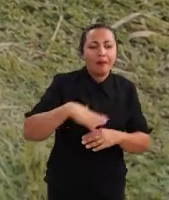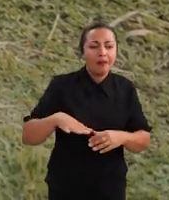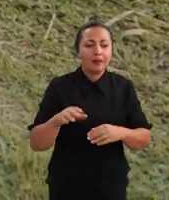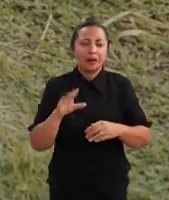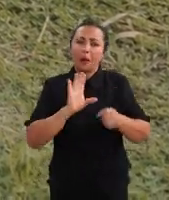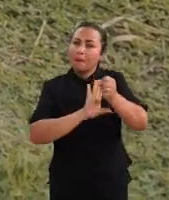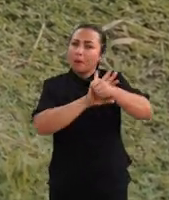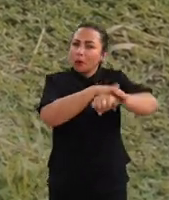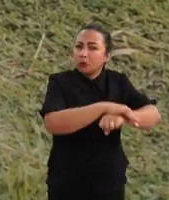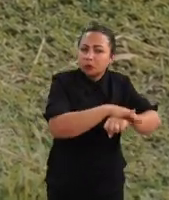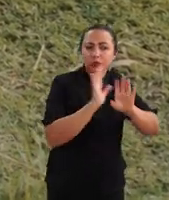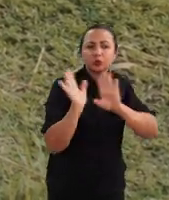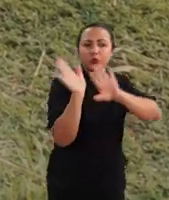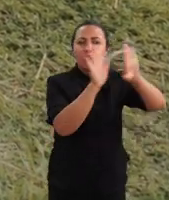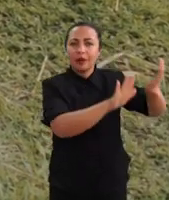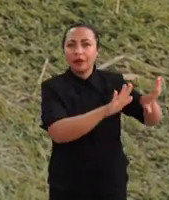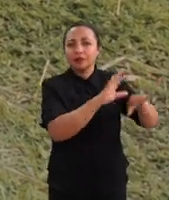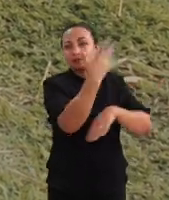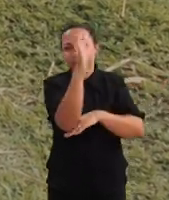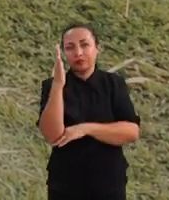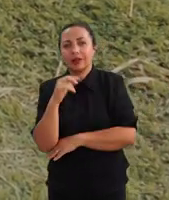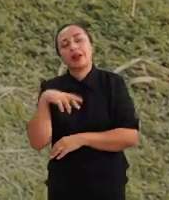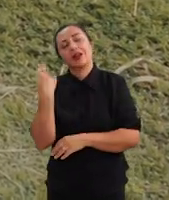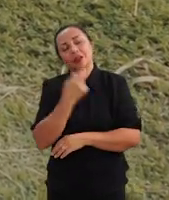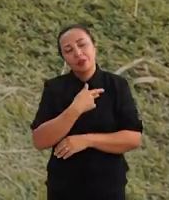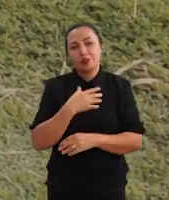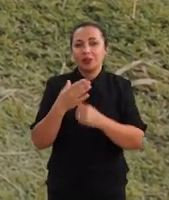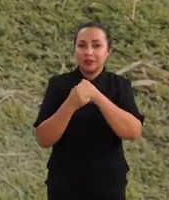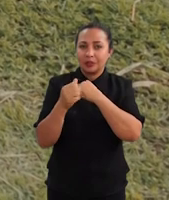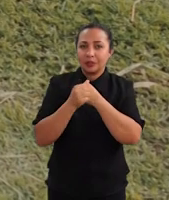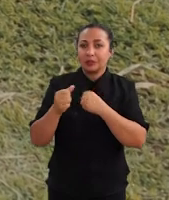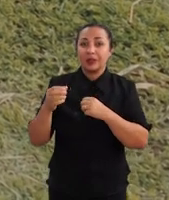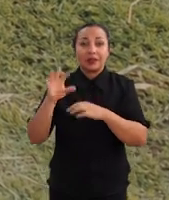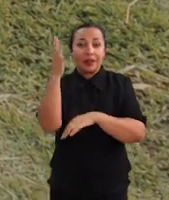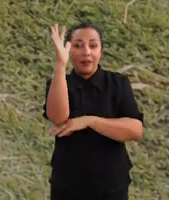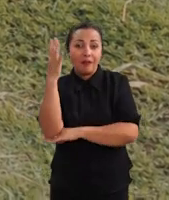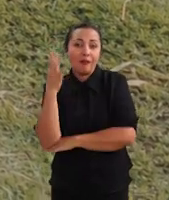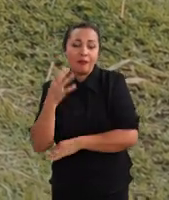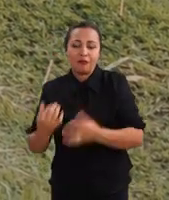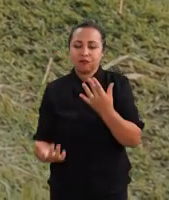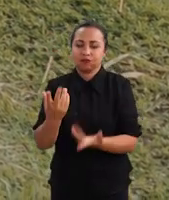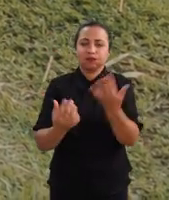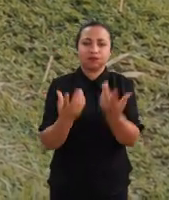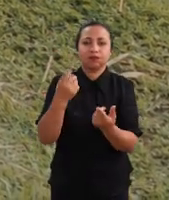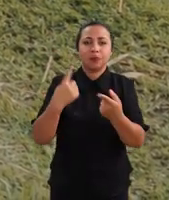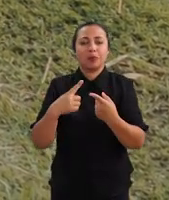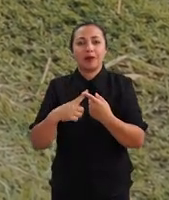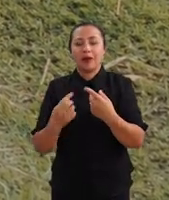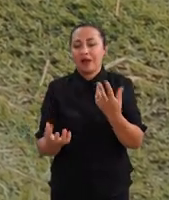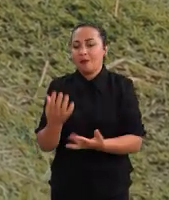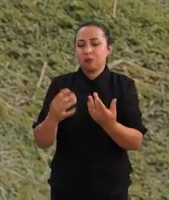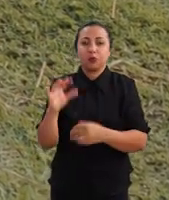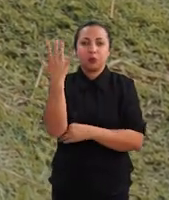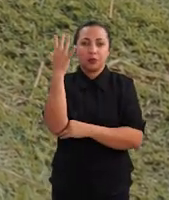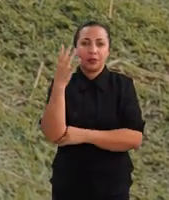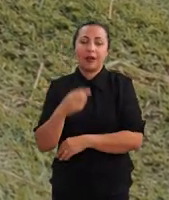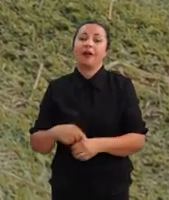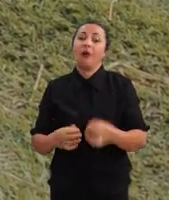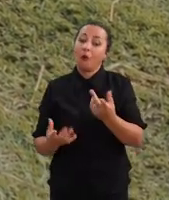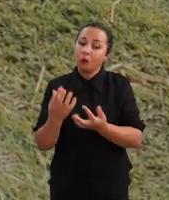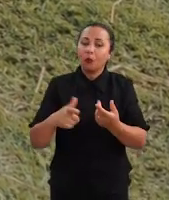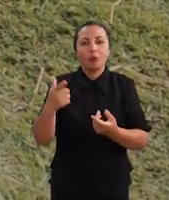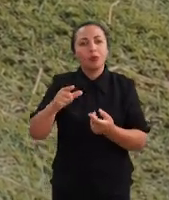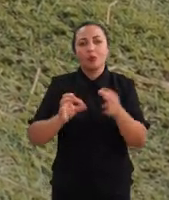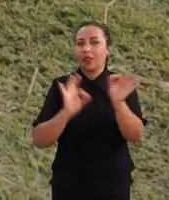uma área conservada lá com qualquer tipo de vegetação, a gente já chama de incêndio florestal. Porque incêndio florestal é o fogo